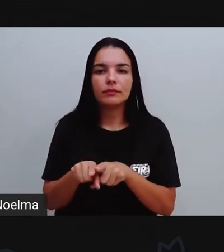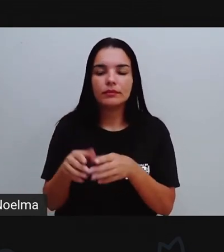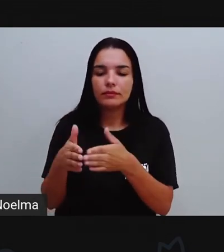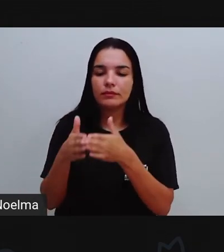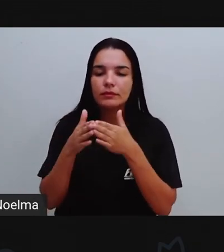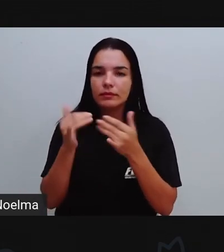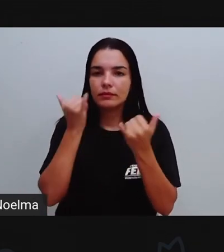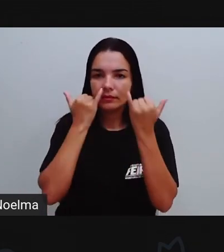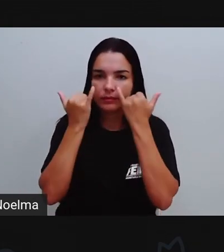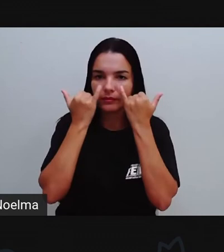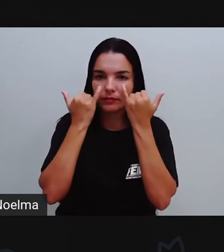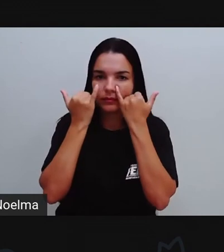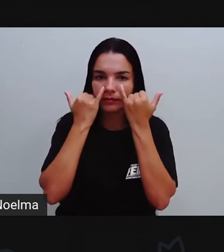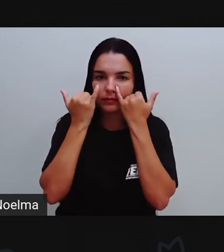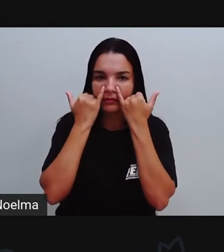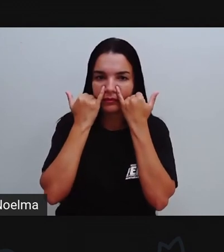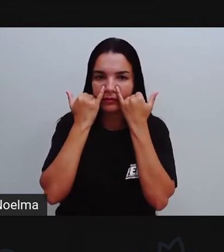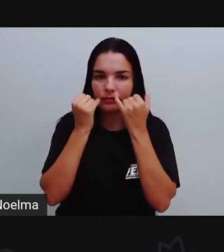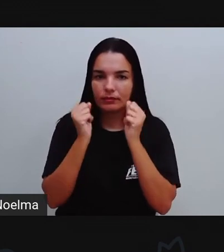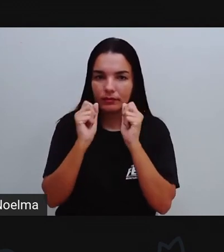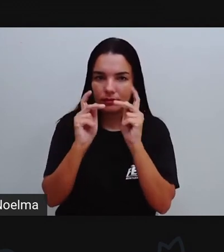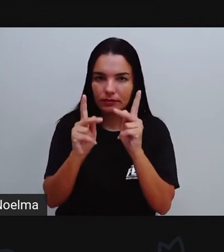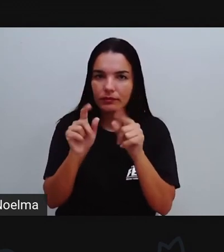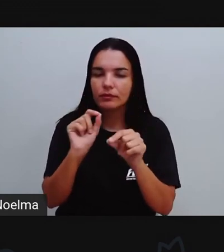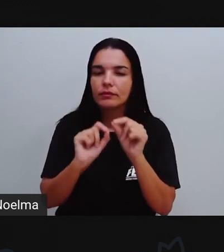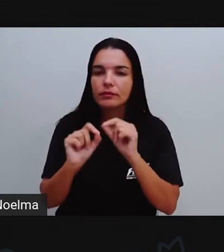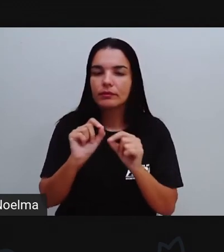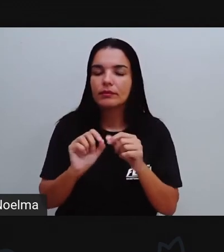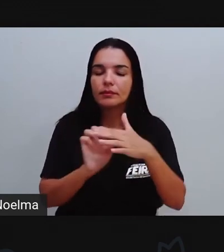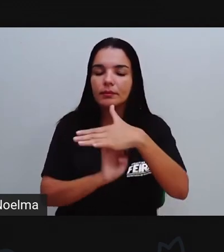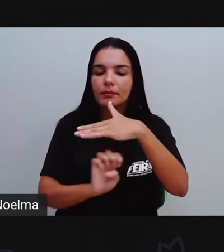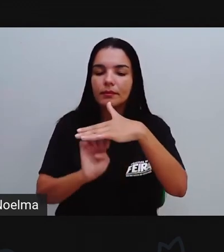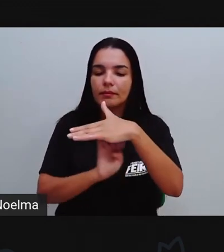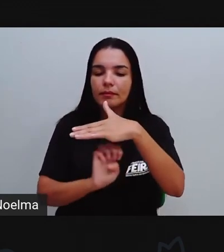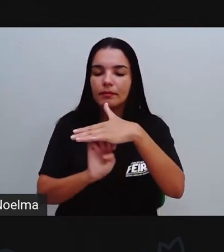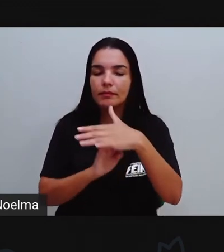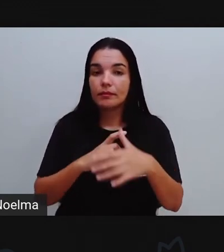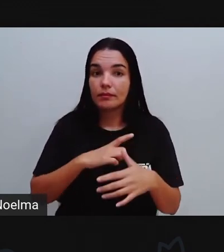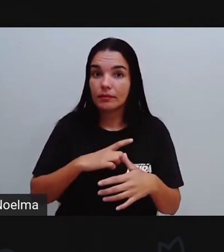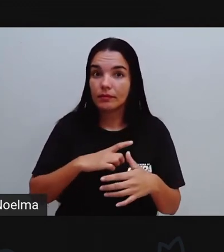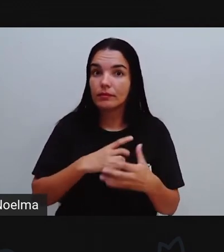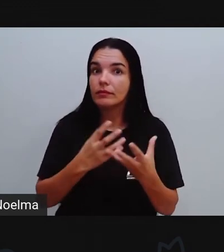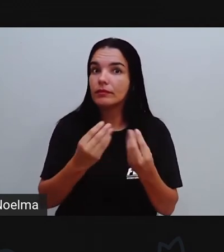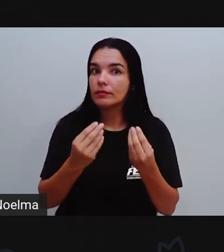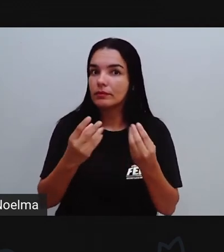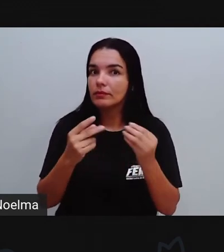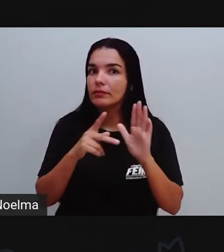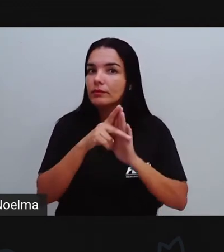informação. Ele tem, essa empresa, eles têm vários projetos